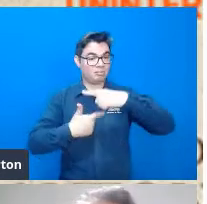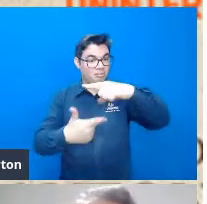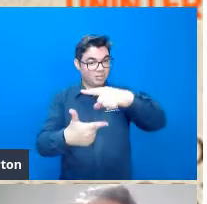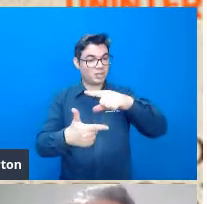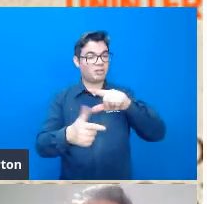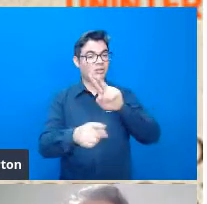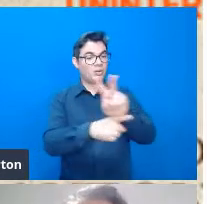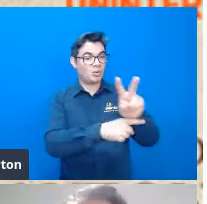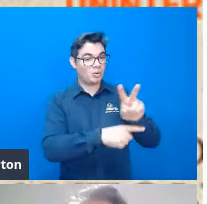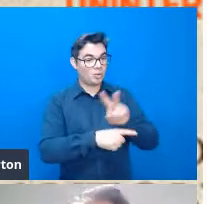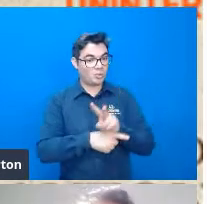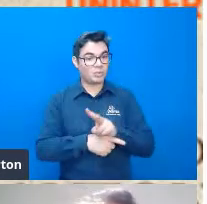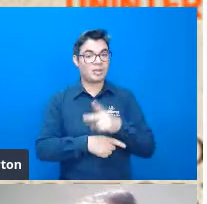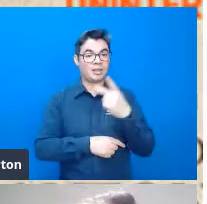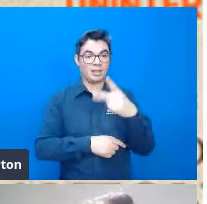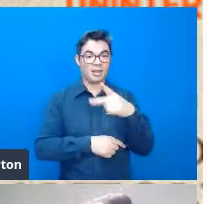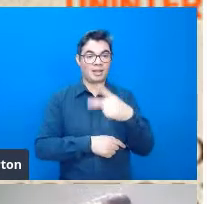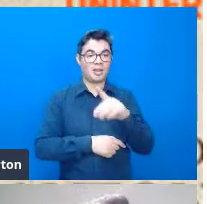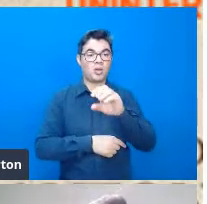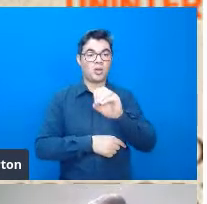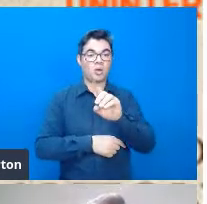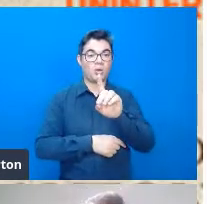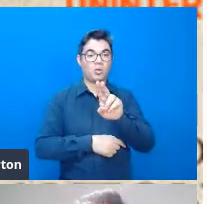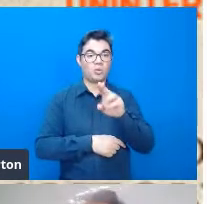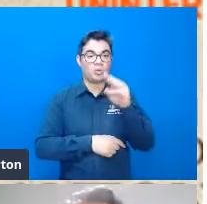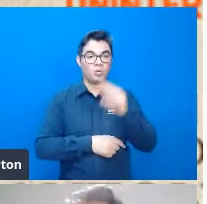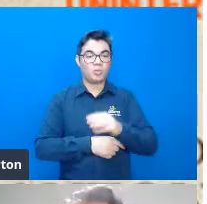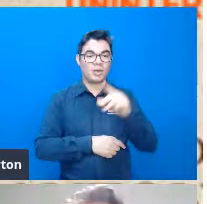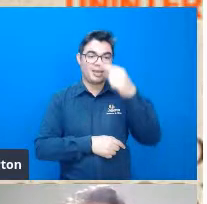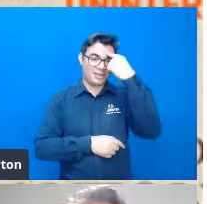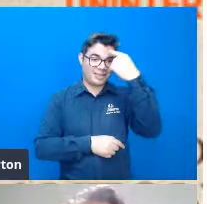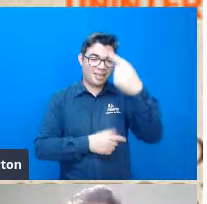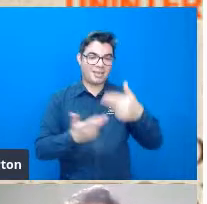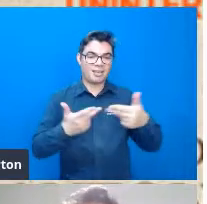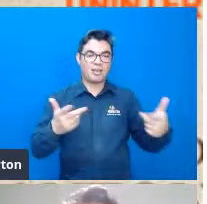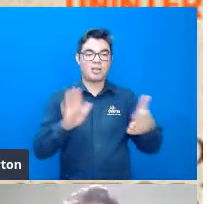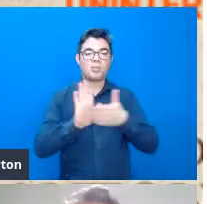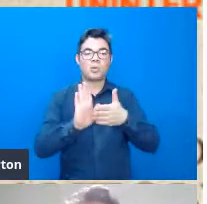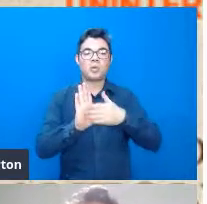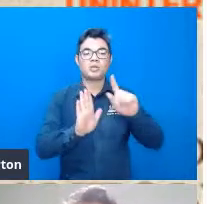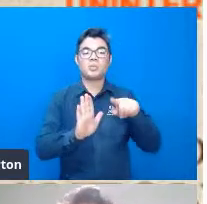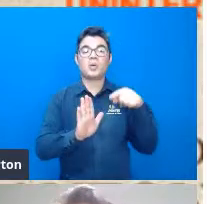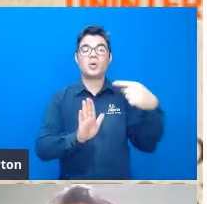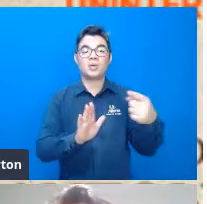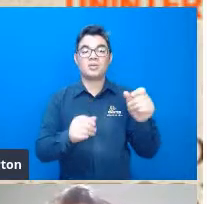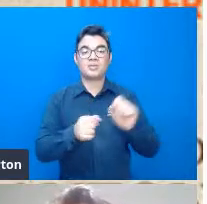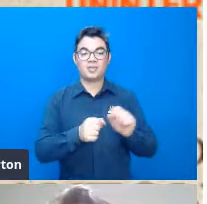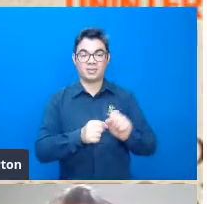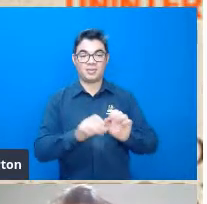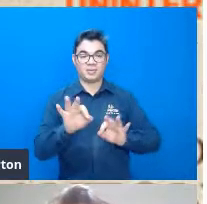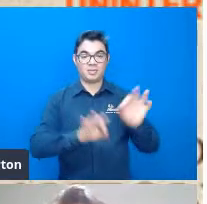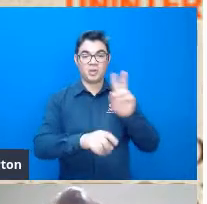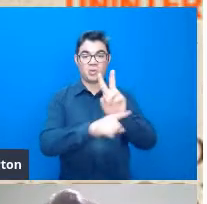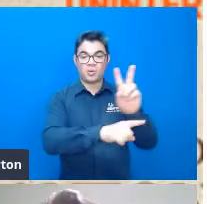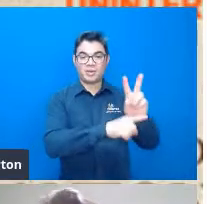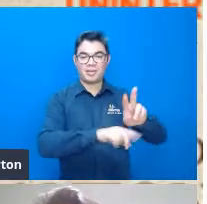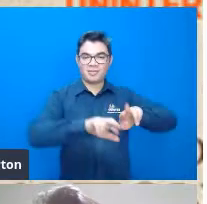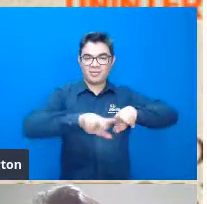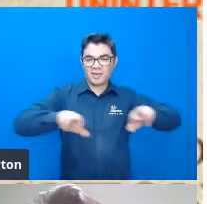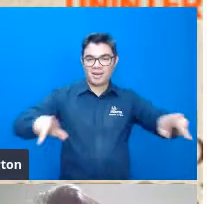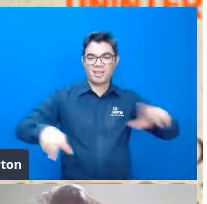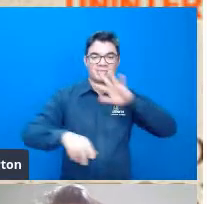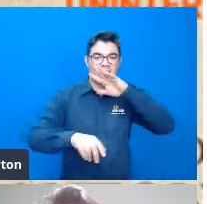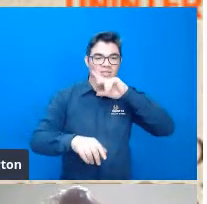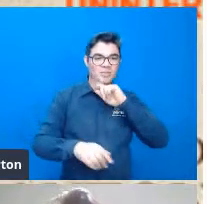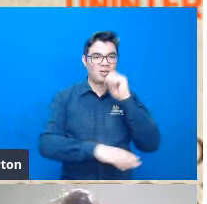do Yudinodum em relação às ideias que ele iria propor muito tempo depois para a conservação das espécies e dos